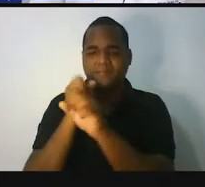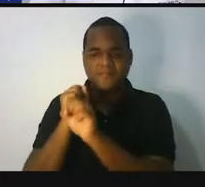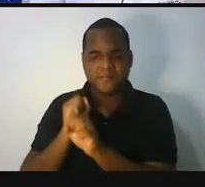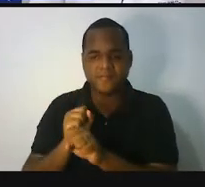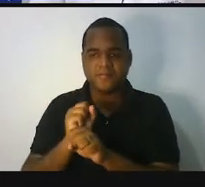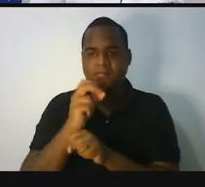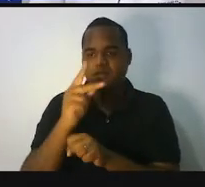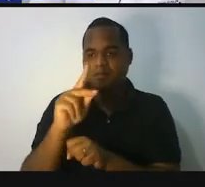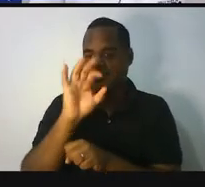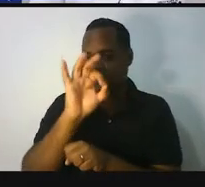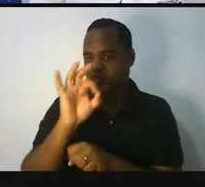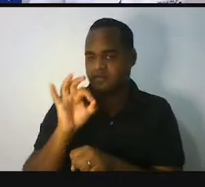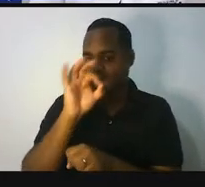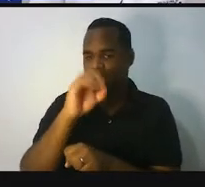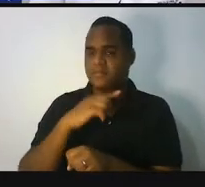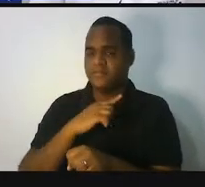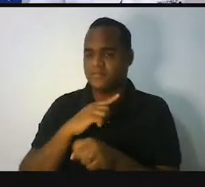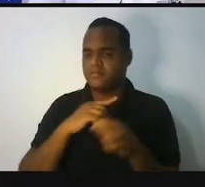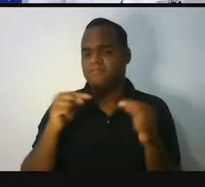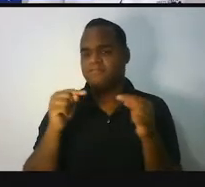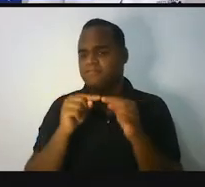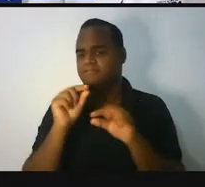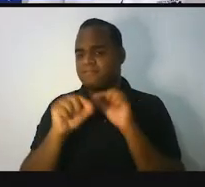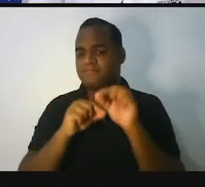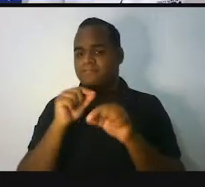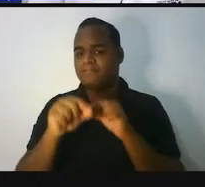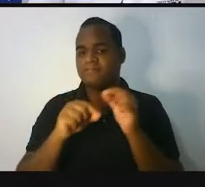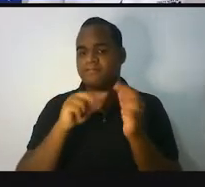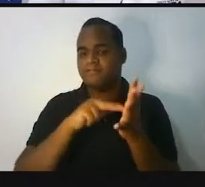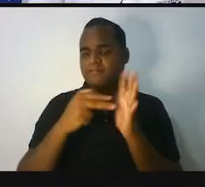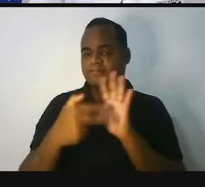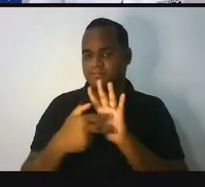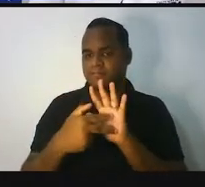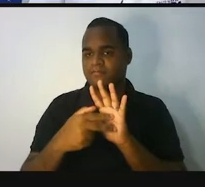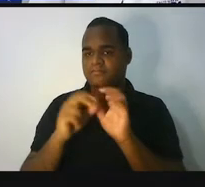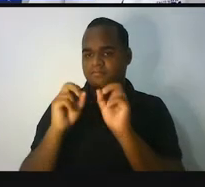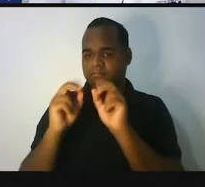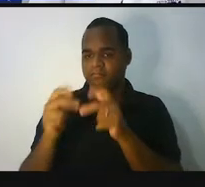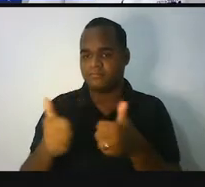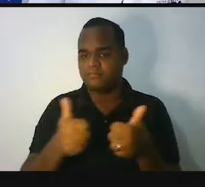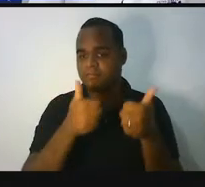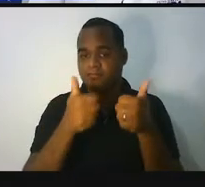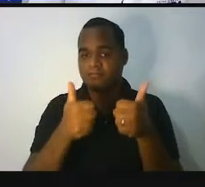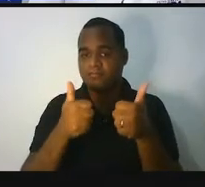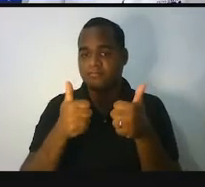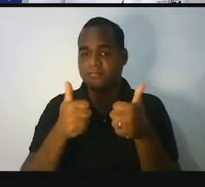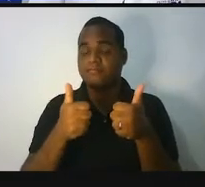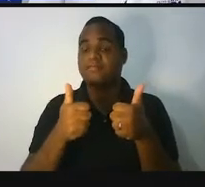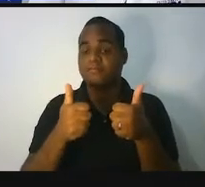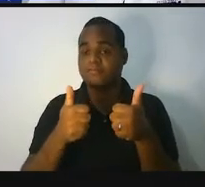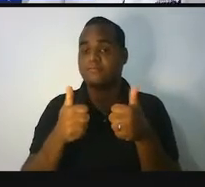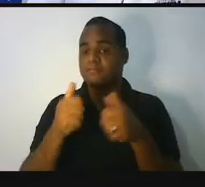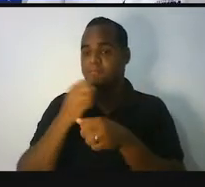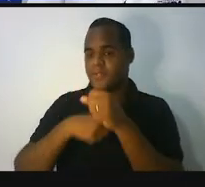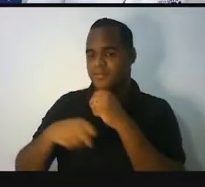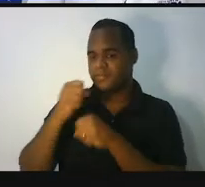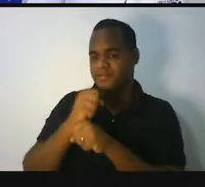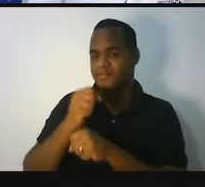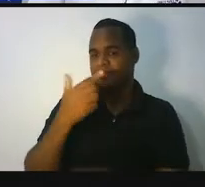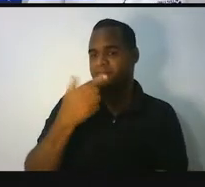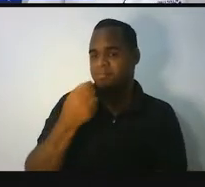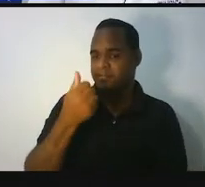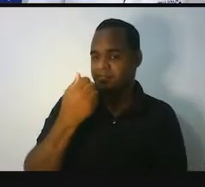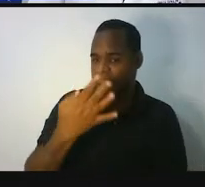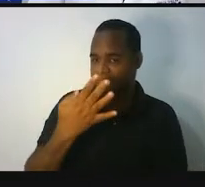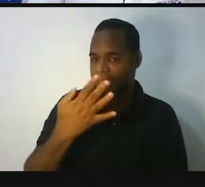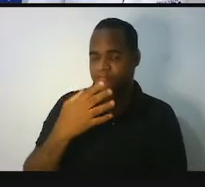porcentagens em relação a esse total de pessoas da África em 2014. Eu fiz com o país